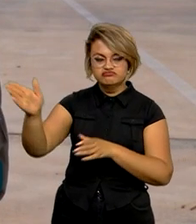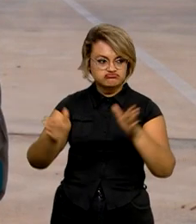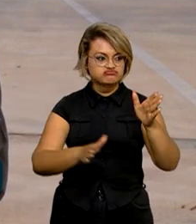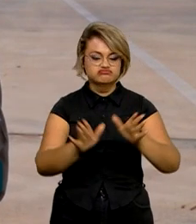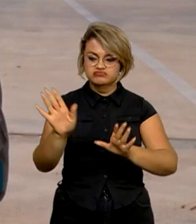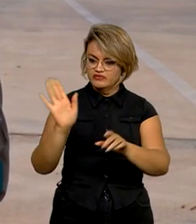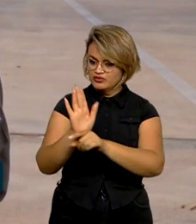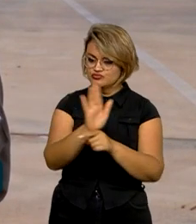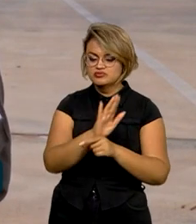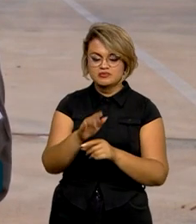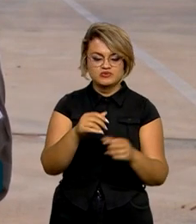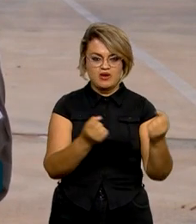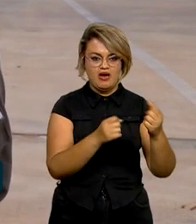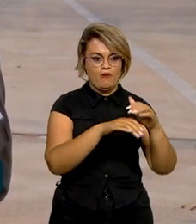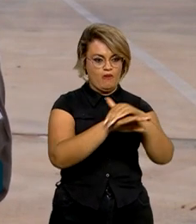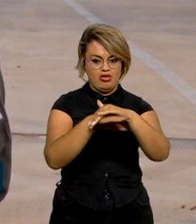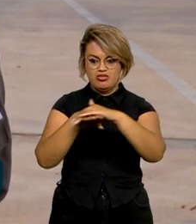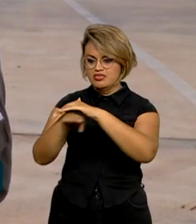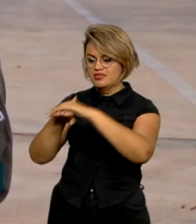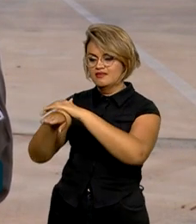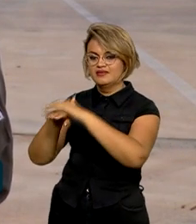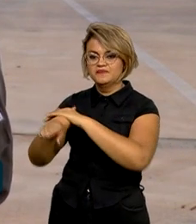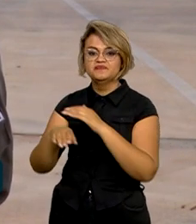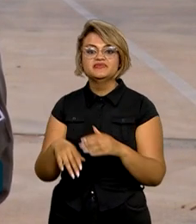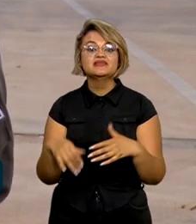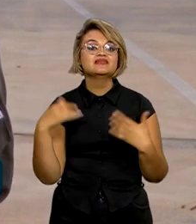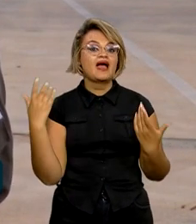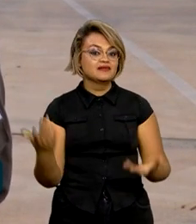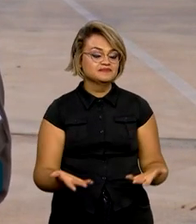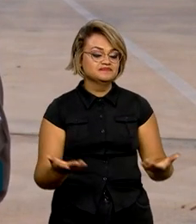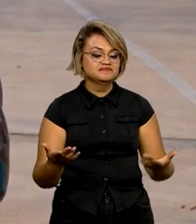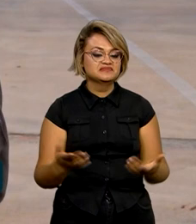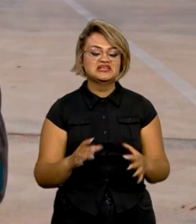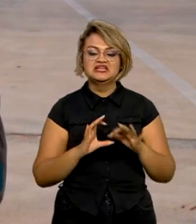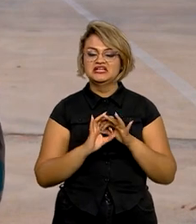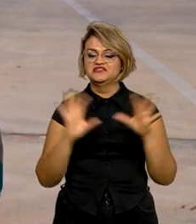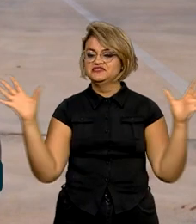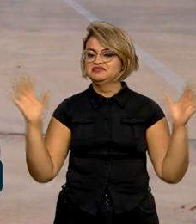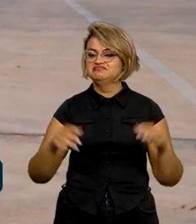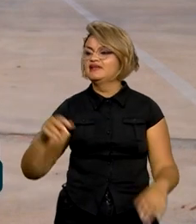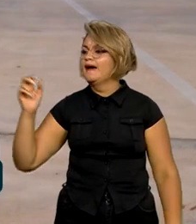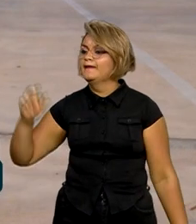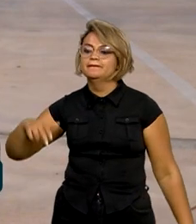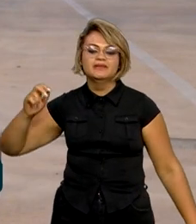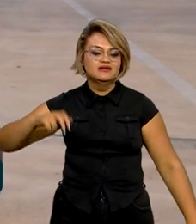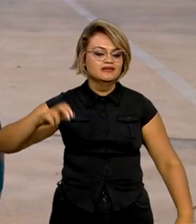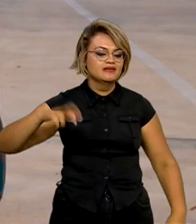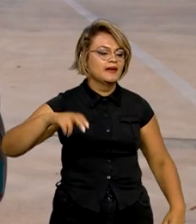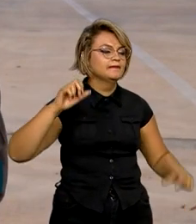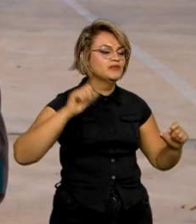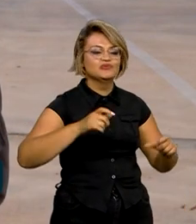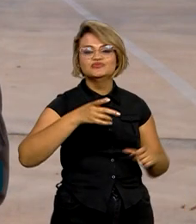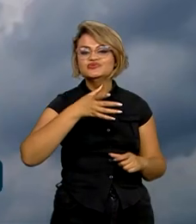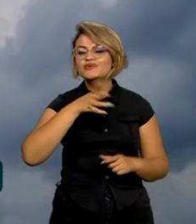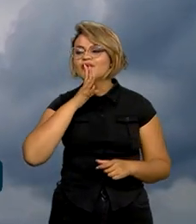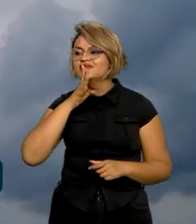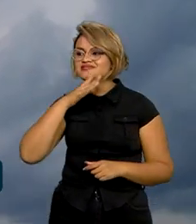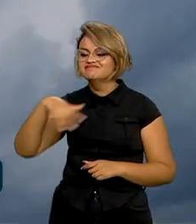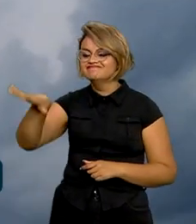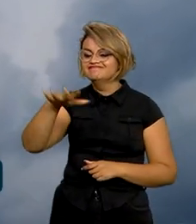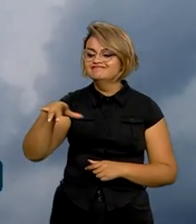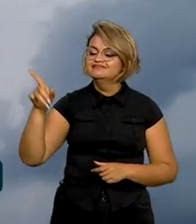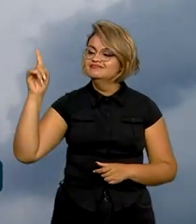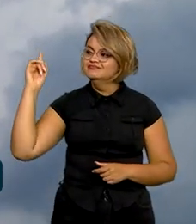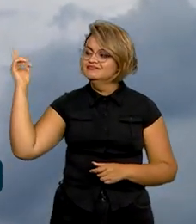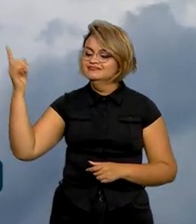balizamento desse pessoal. E a partir daí, estar livre, caminhar pela Base Aérea e conhecer principalmente aqui na nossa área